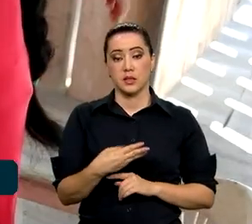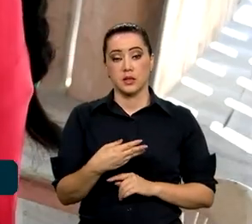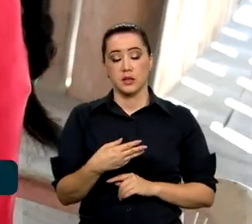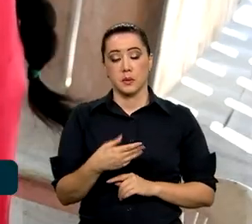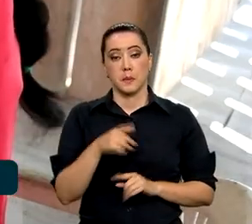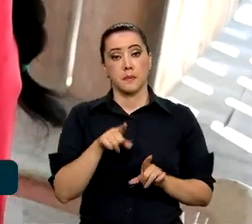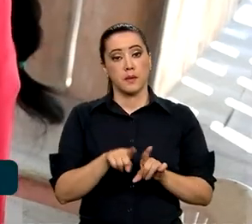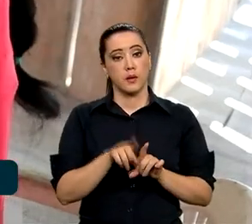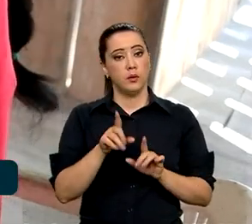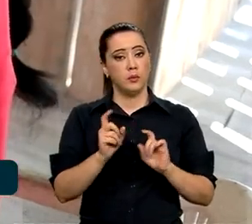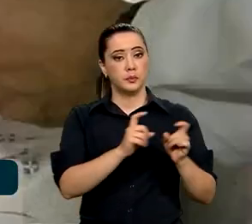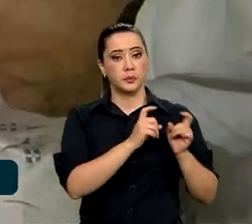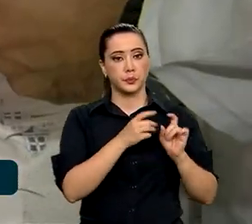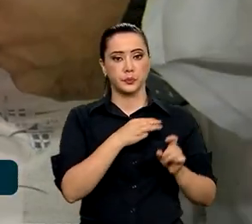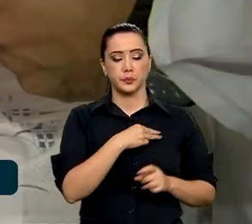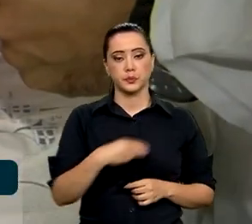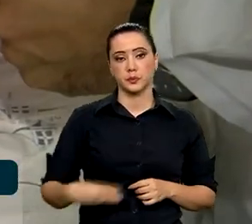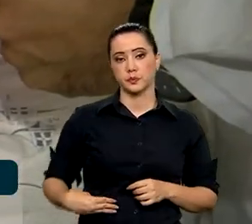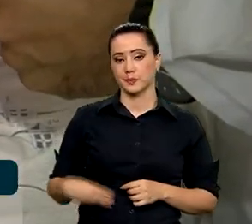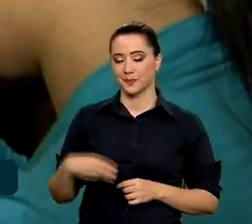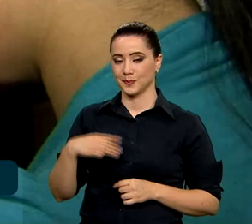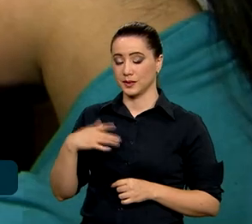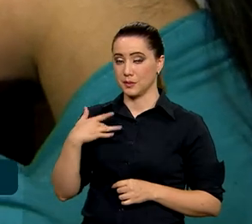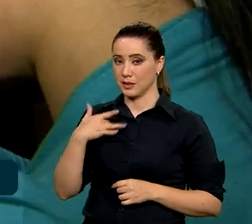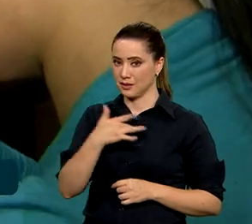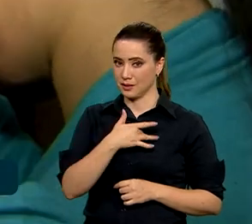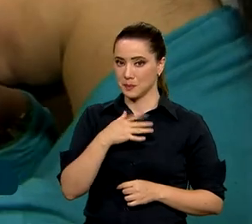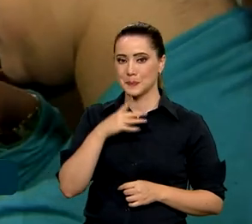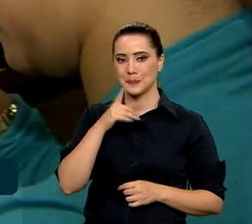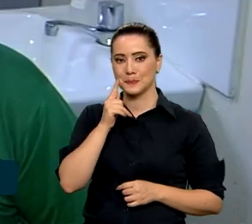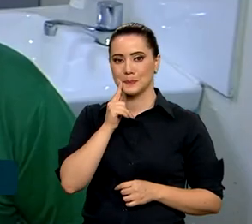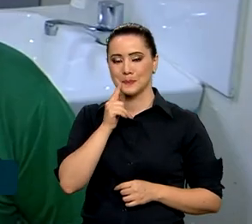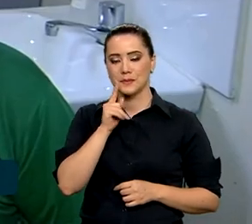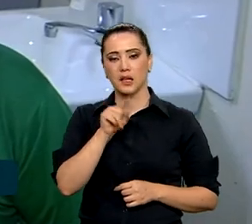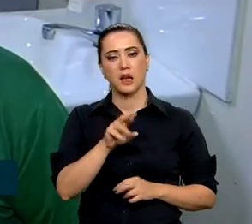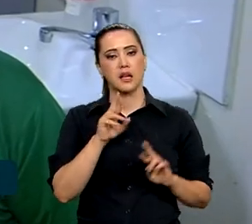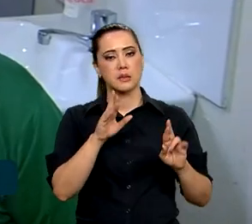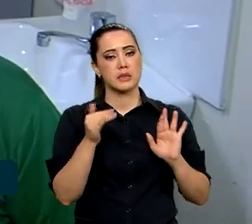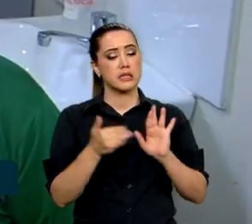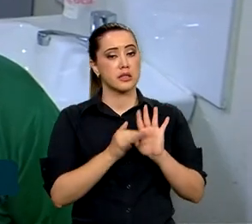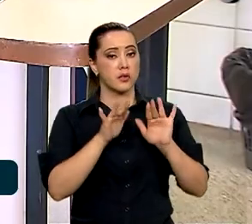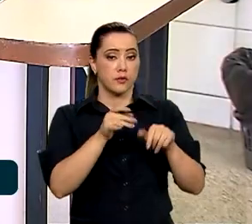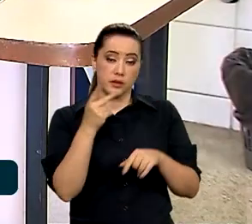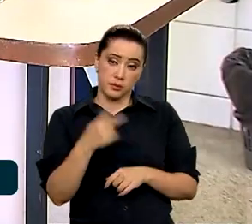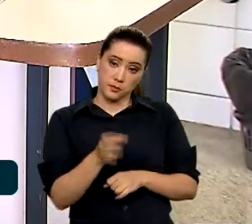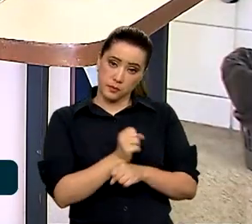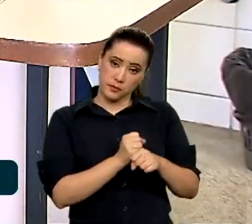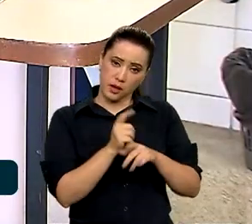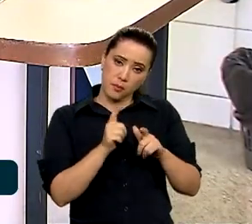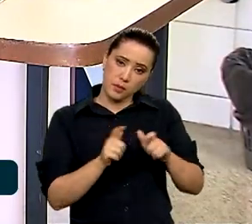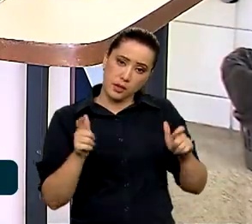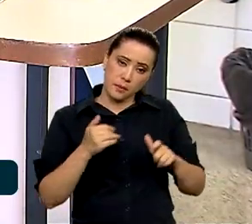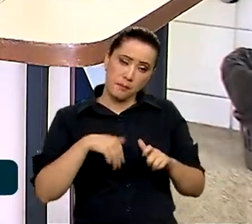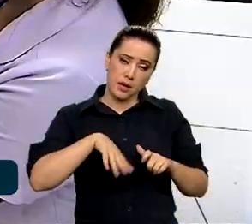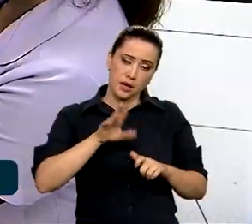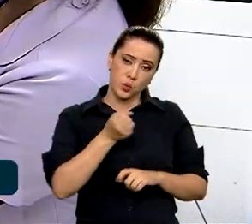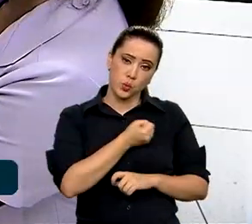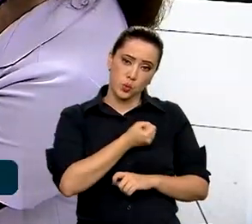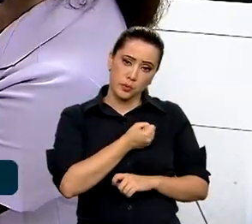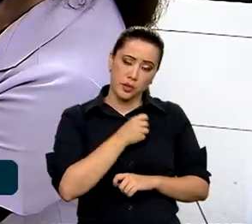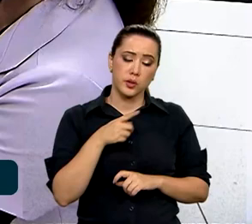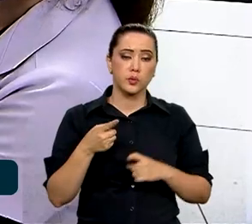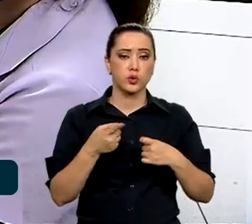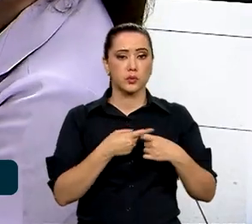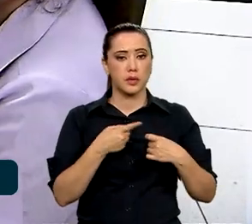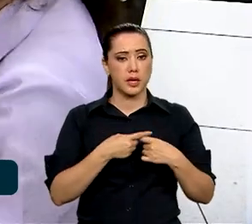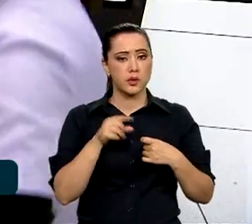pela gestão da ministra Nízia Trindade. A expectativa é, até o fim deste ano, ampliar ainda mais o provimento